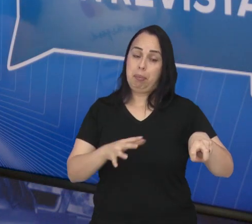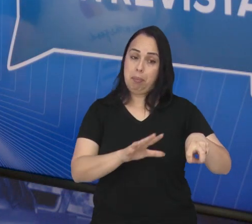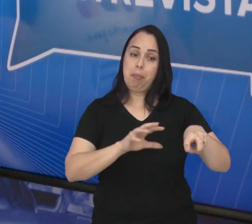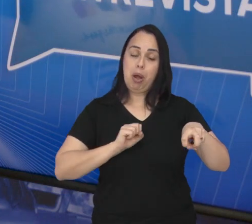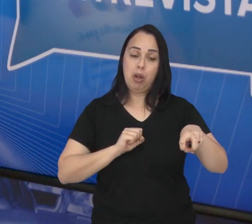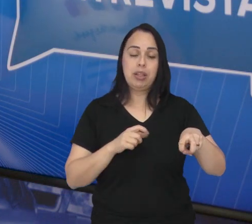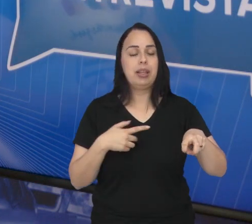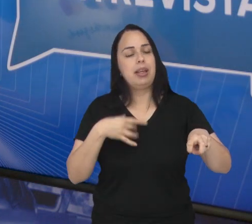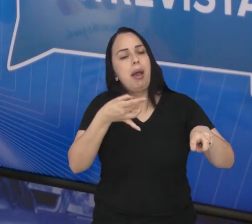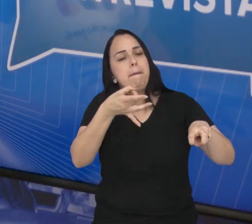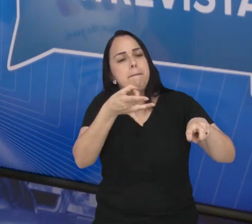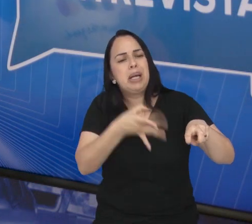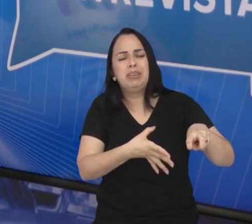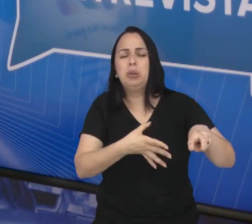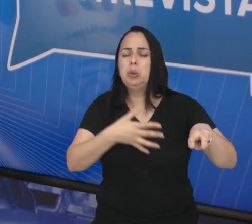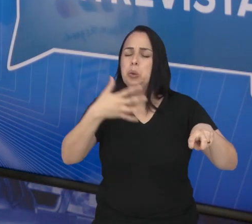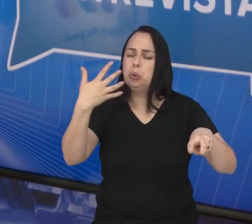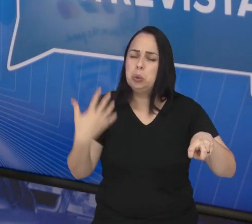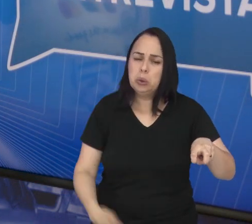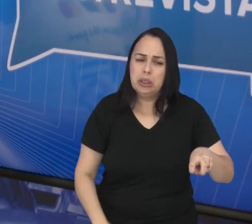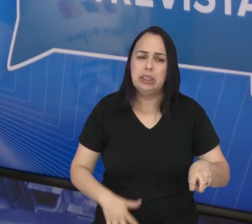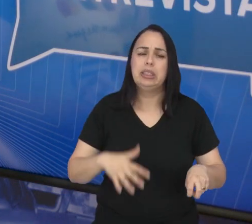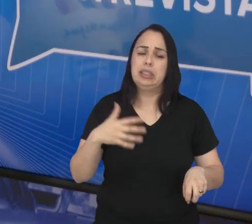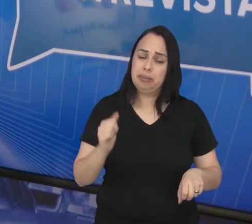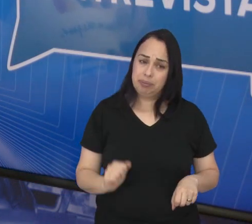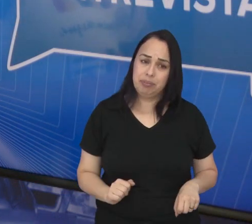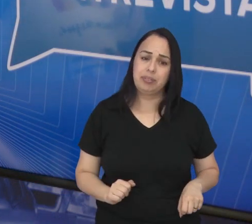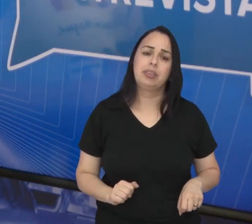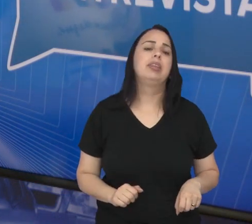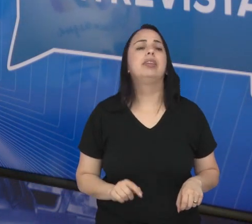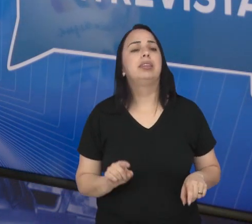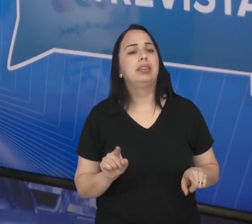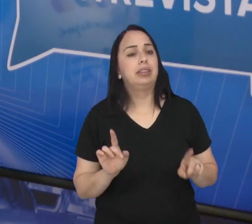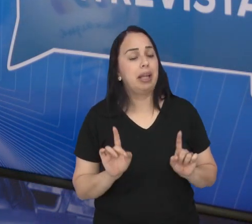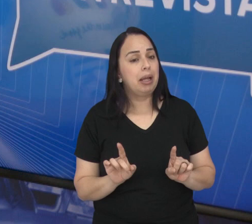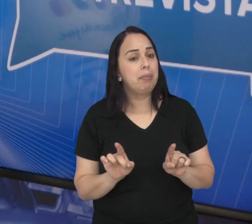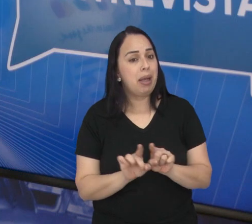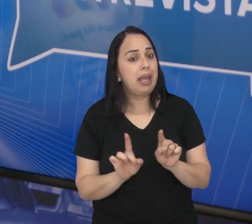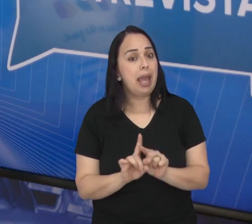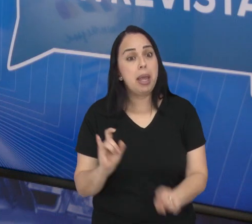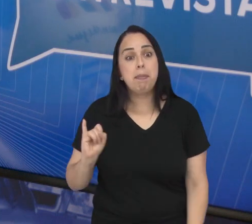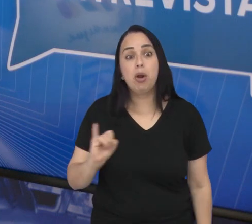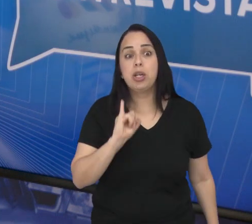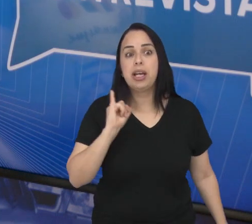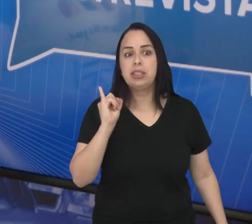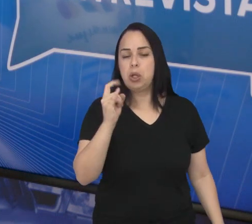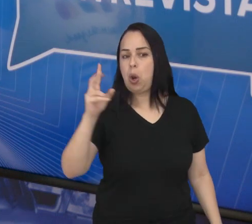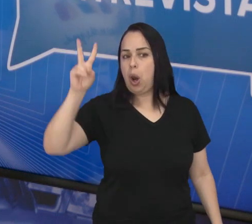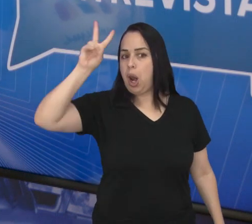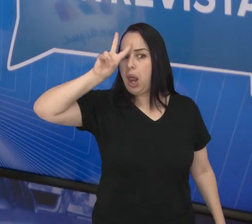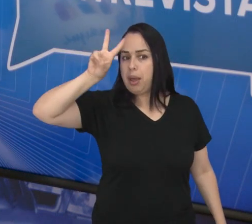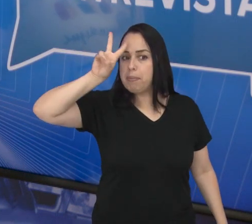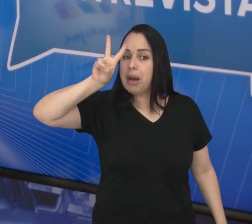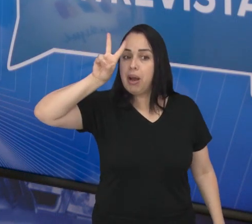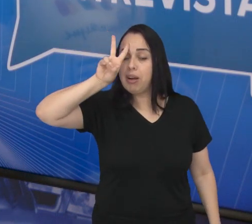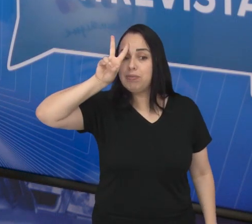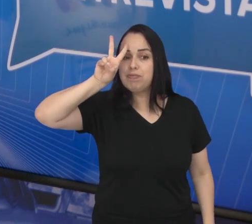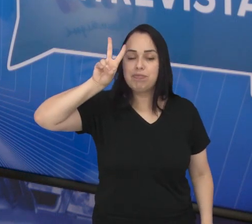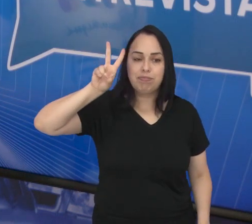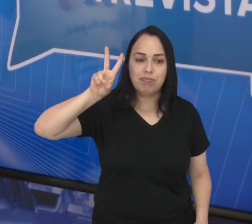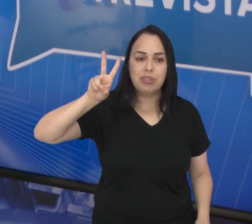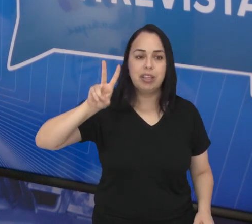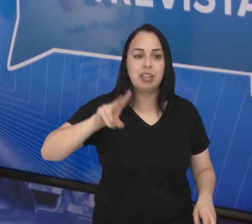E, assim, o abandono é gigantesco. E, ao mesmo tempo, é importante a gente colocar nessa oportunidade